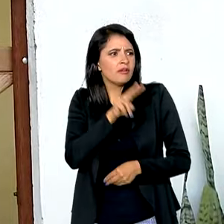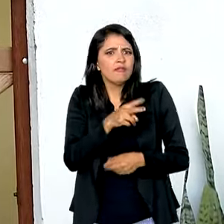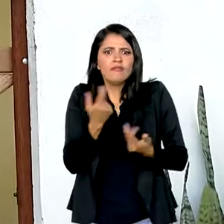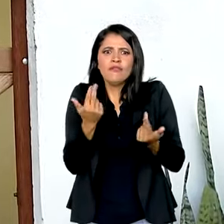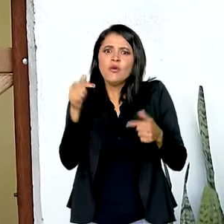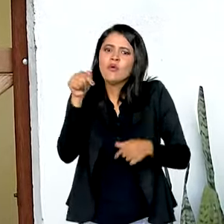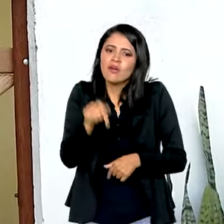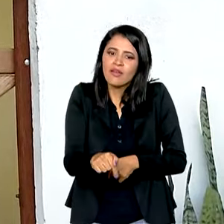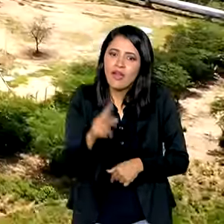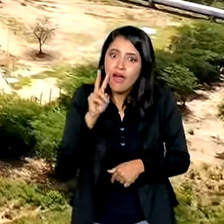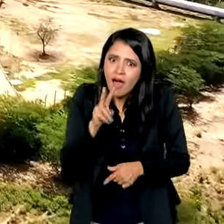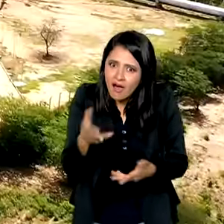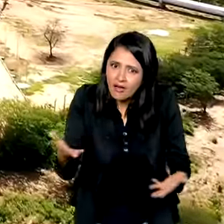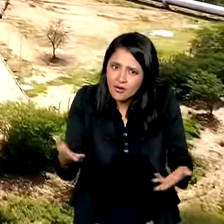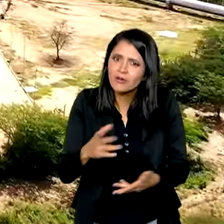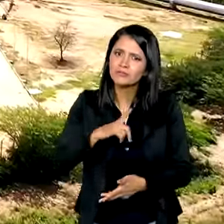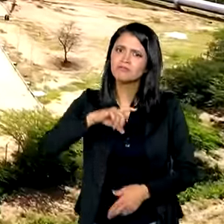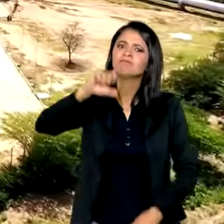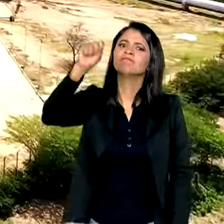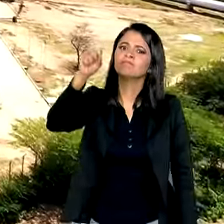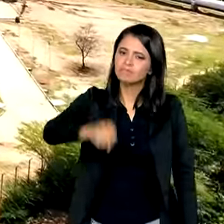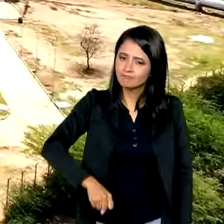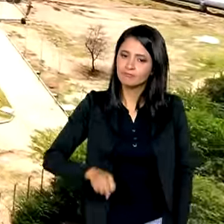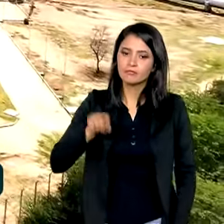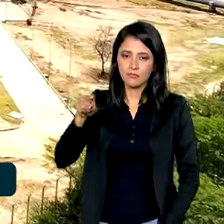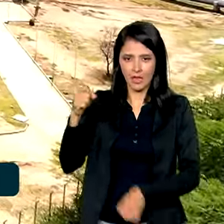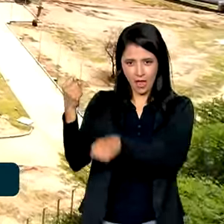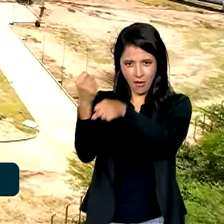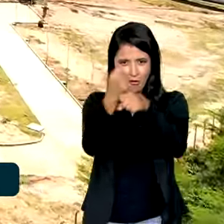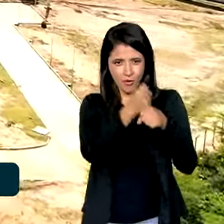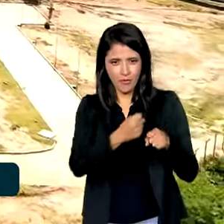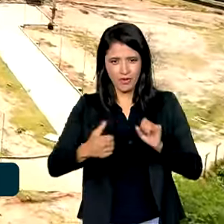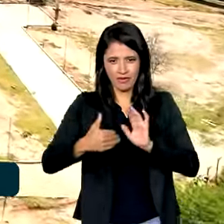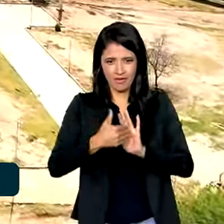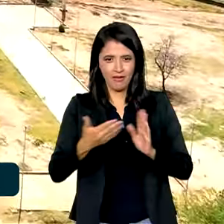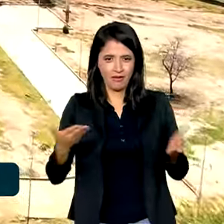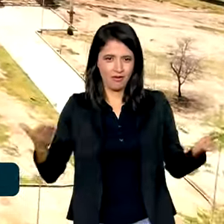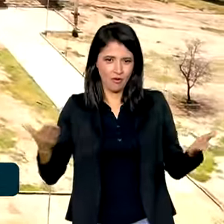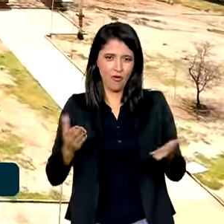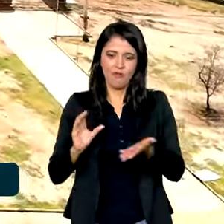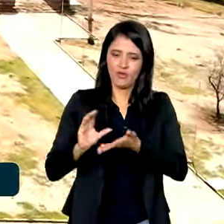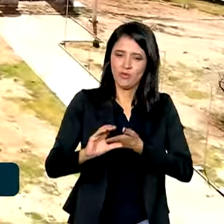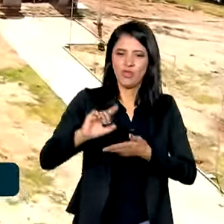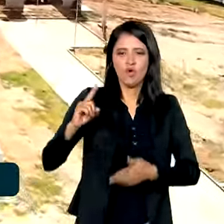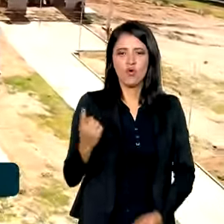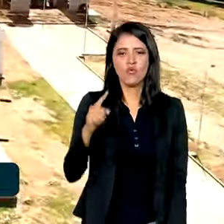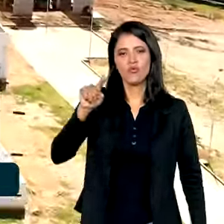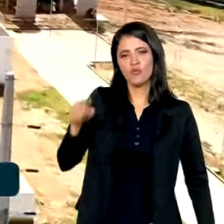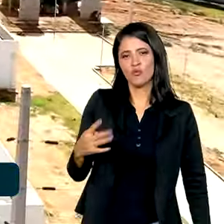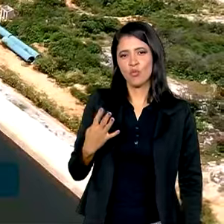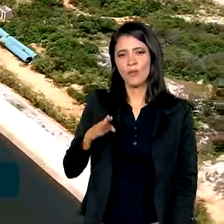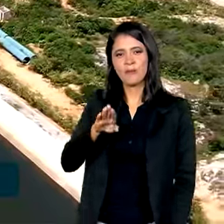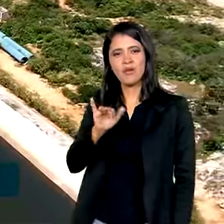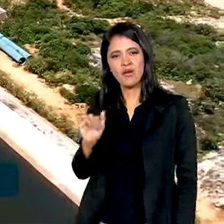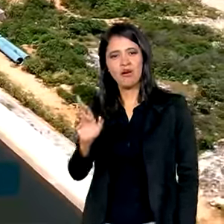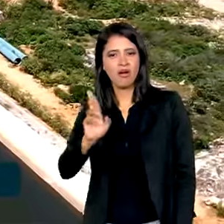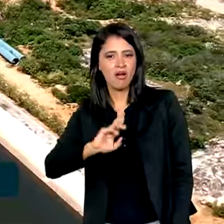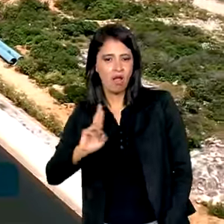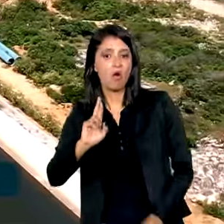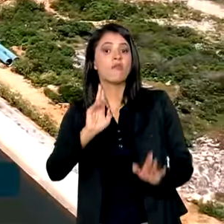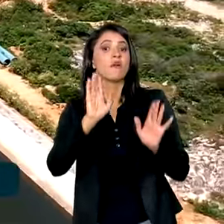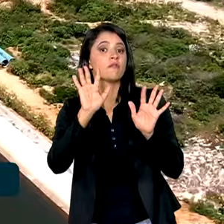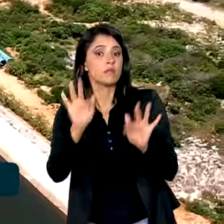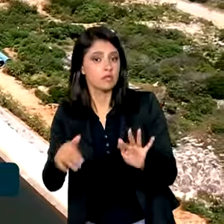aqui? E vamos ver agora? A previsão é que a obra, que até o momento já teve investimentos de 1,4 bilhão de reais, seja